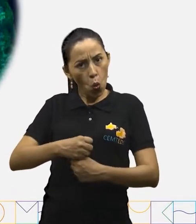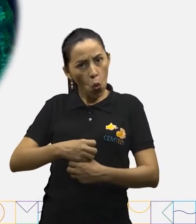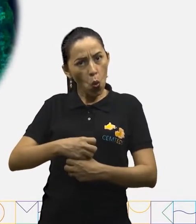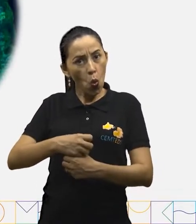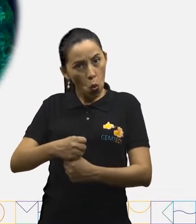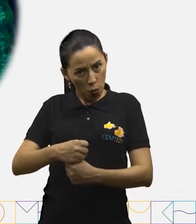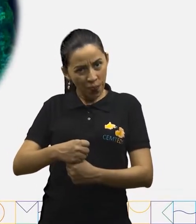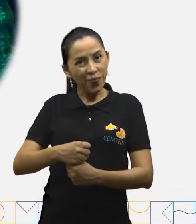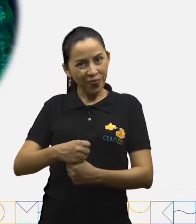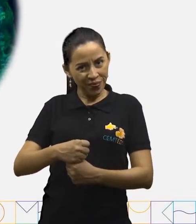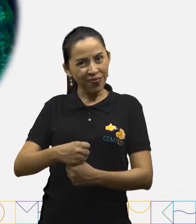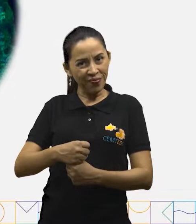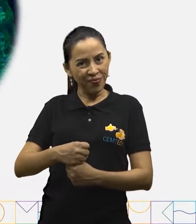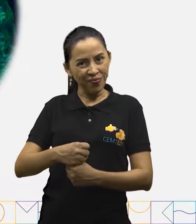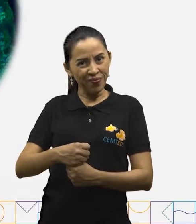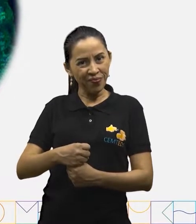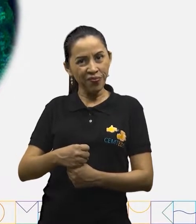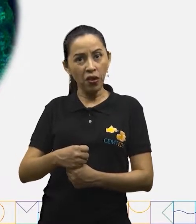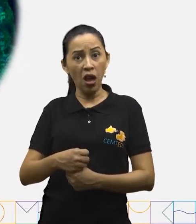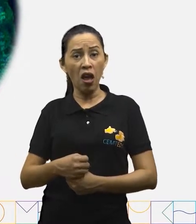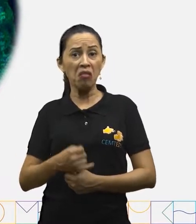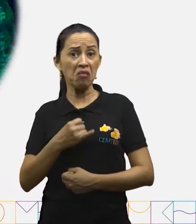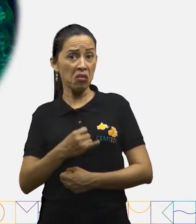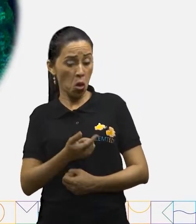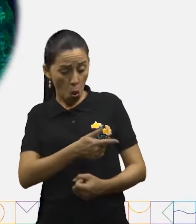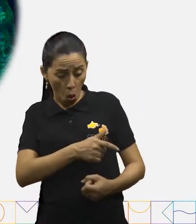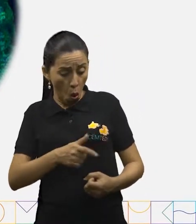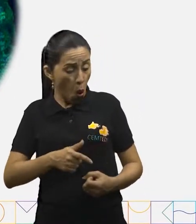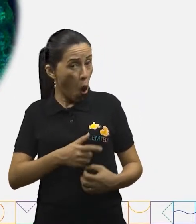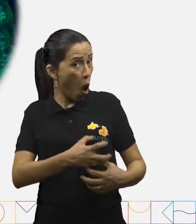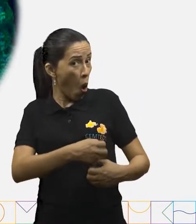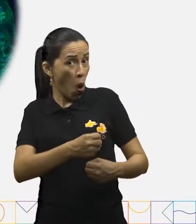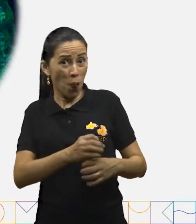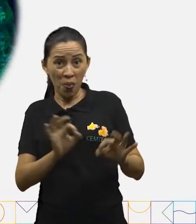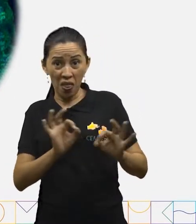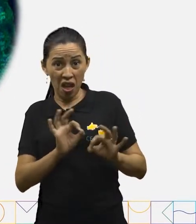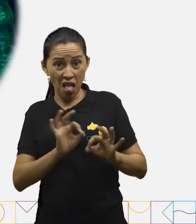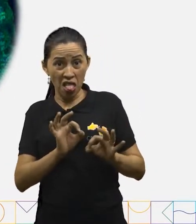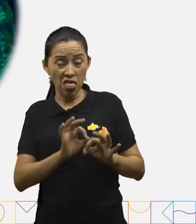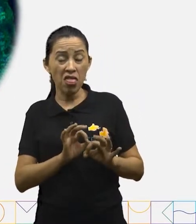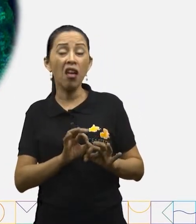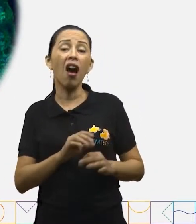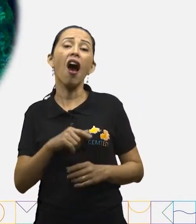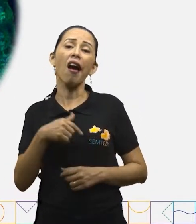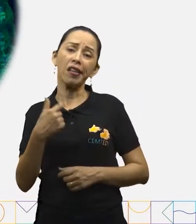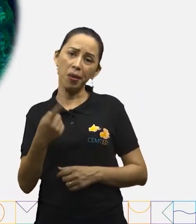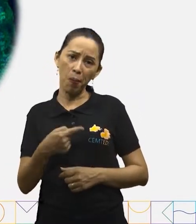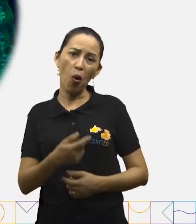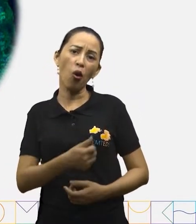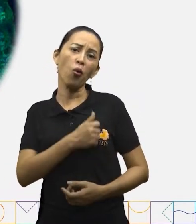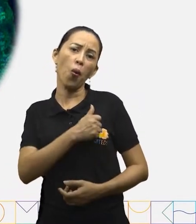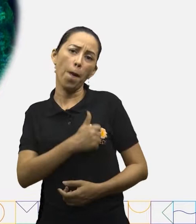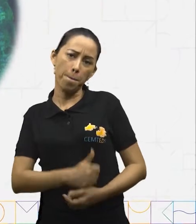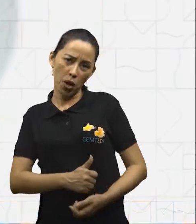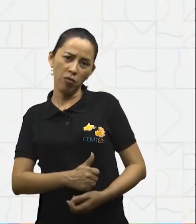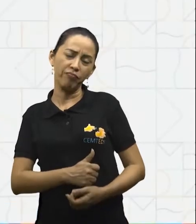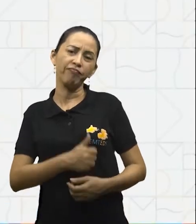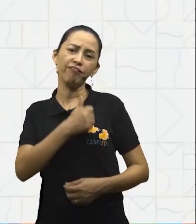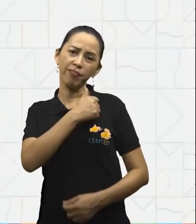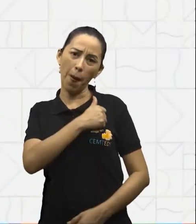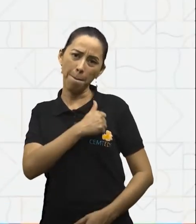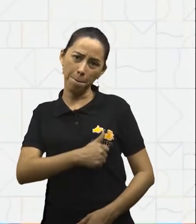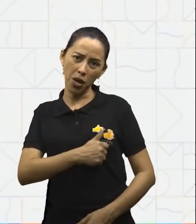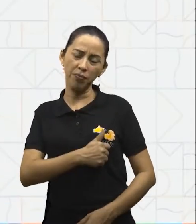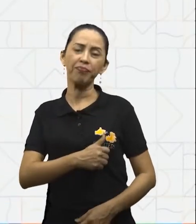-organismos, a flora intestinal. Em seguida, o bolo alimentar vira bolo fecal, que é eliminado pelo ânus. A